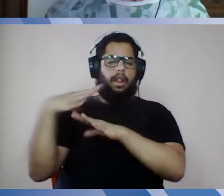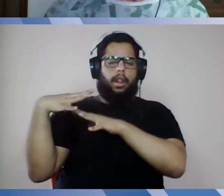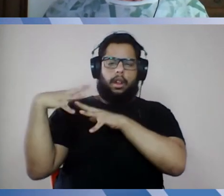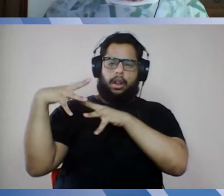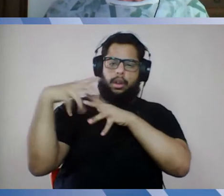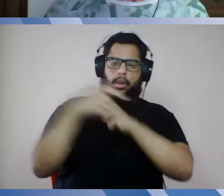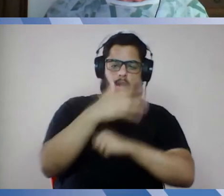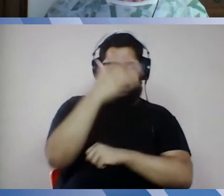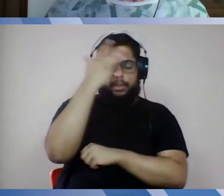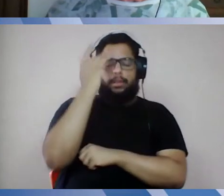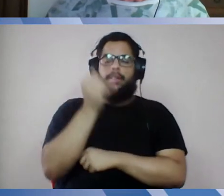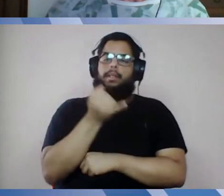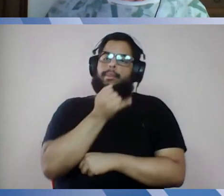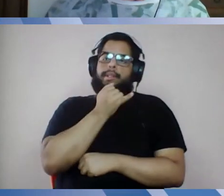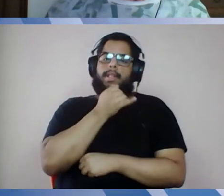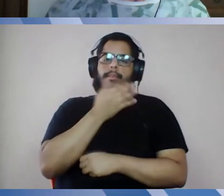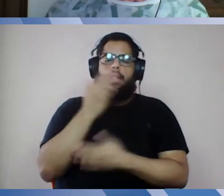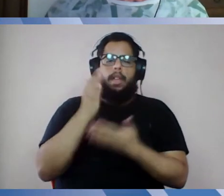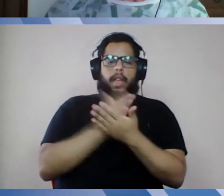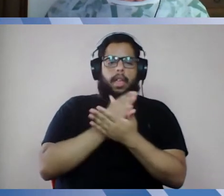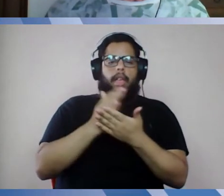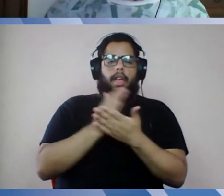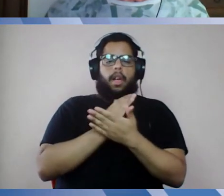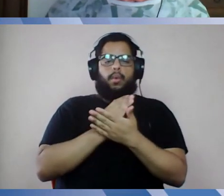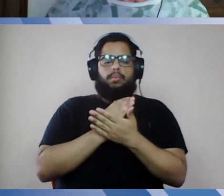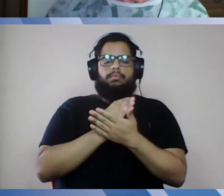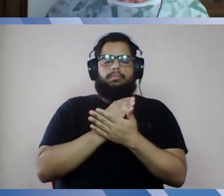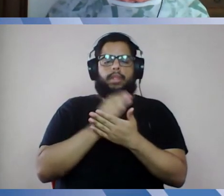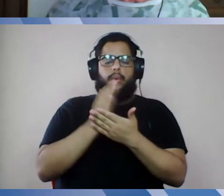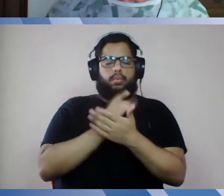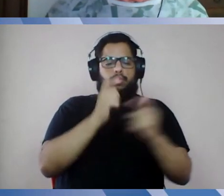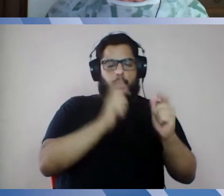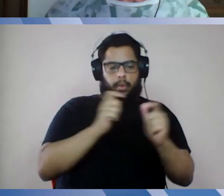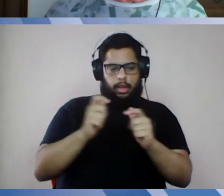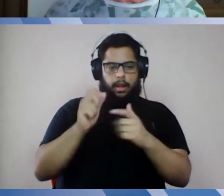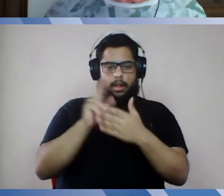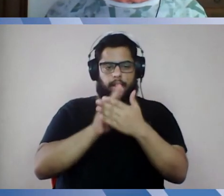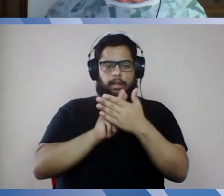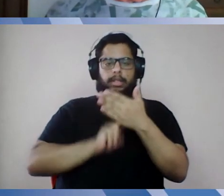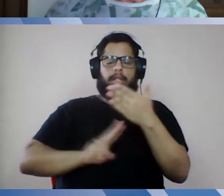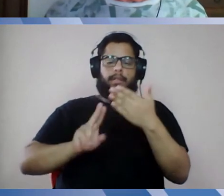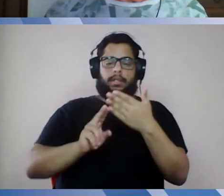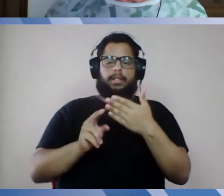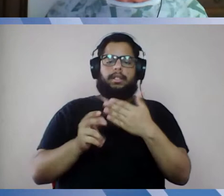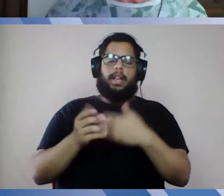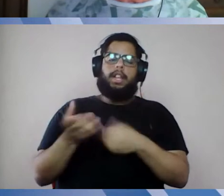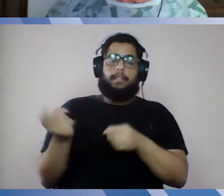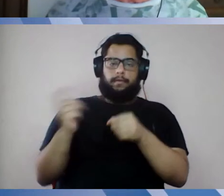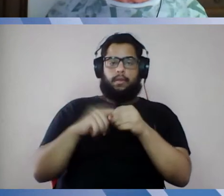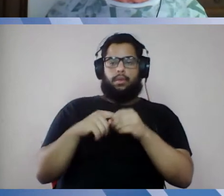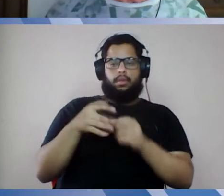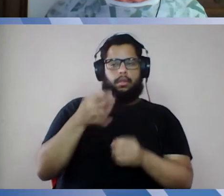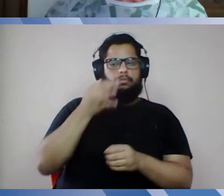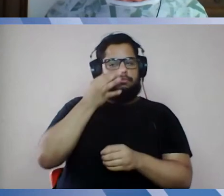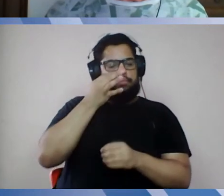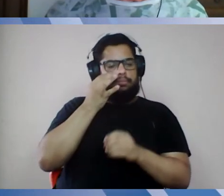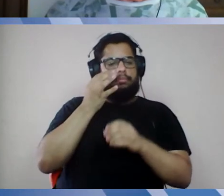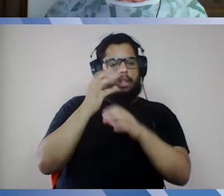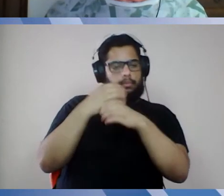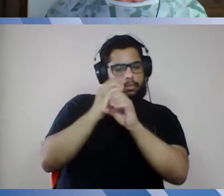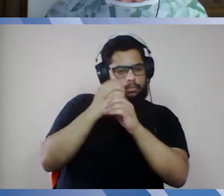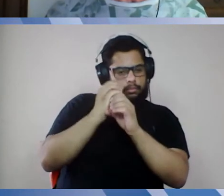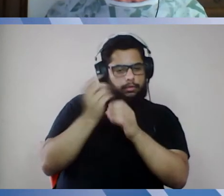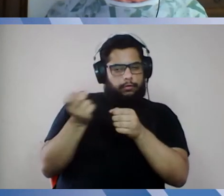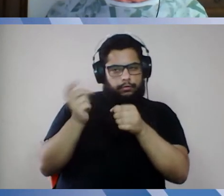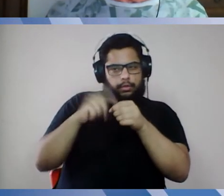Então, por exemplo, alguns laboratórios voltaram a funcionar, então, essa semana, em função daquelas mudanças,